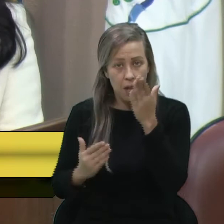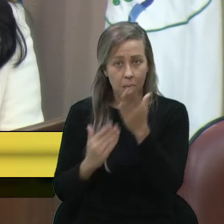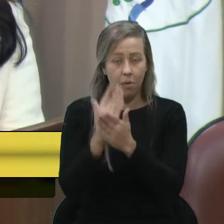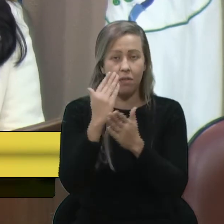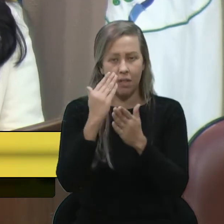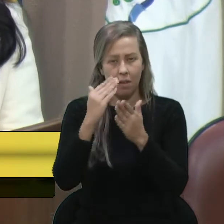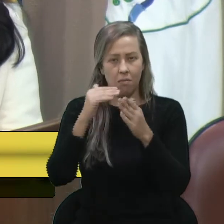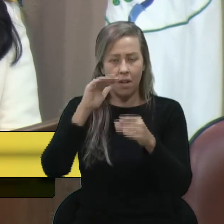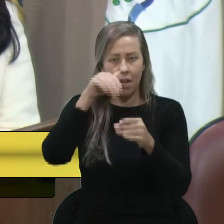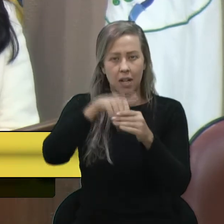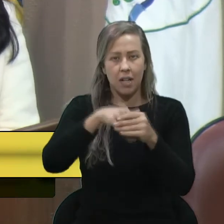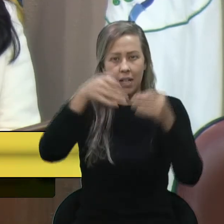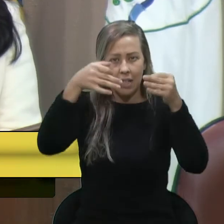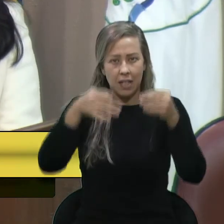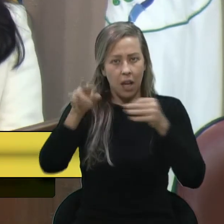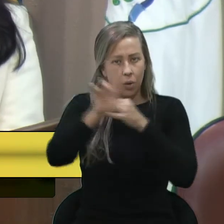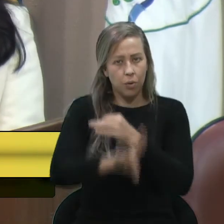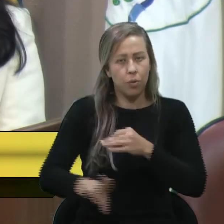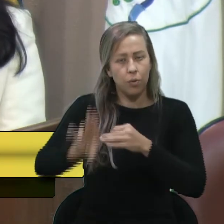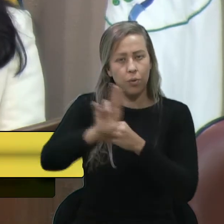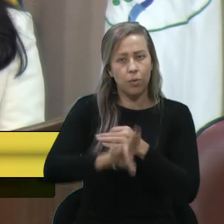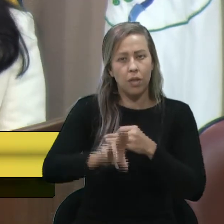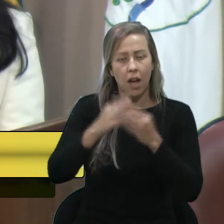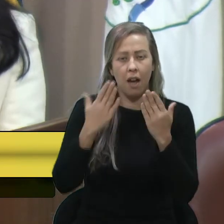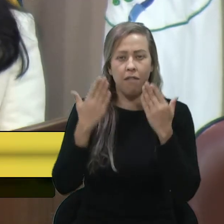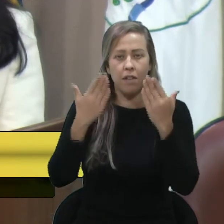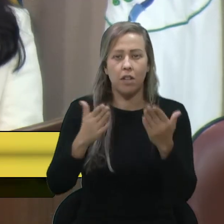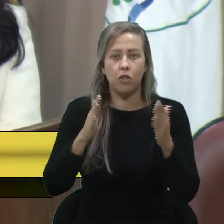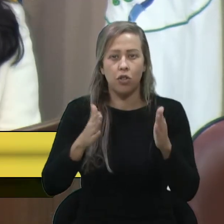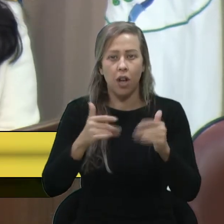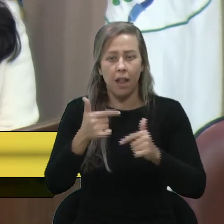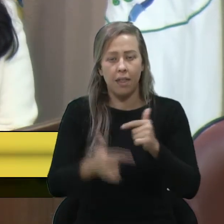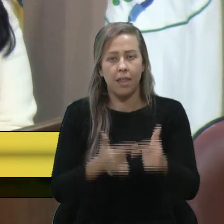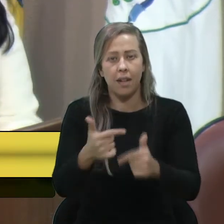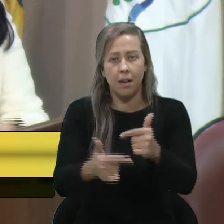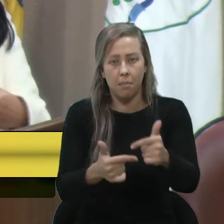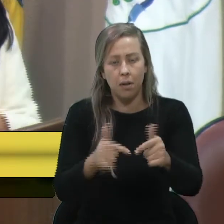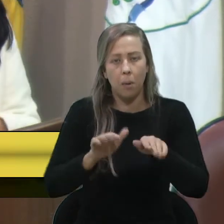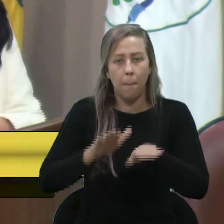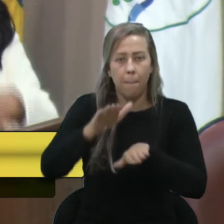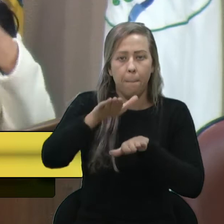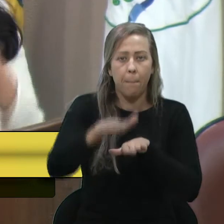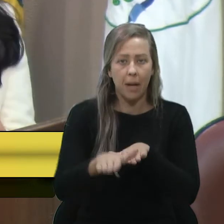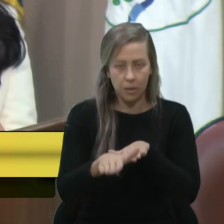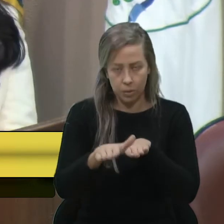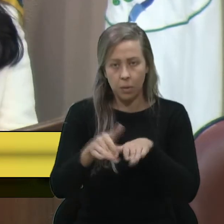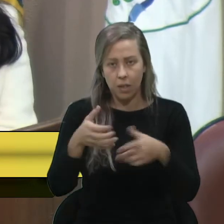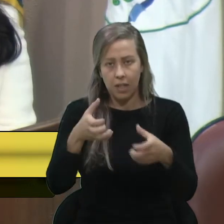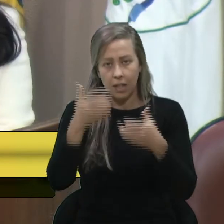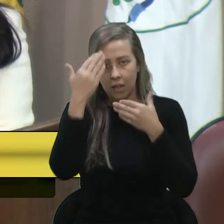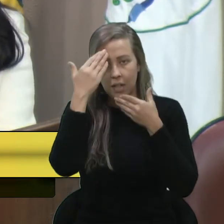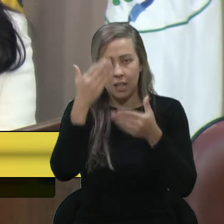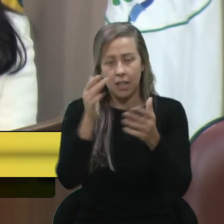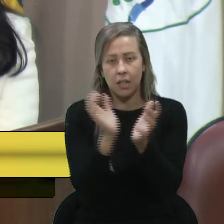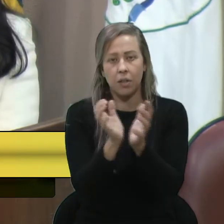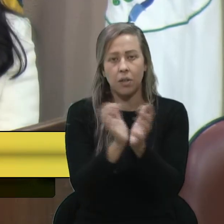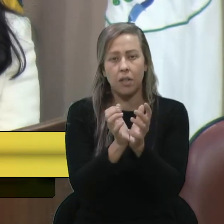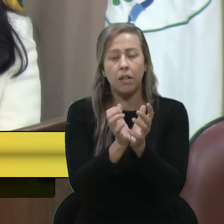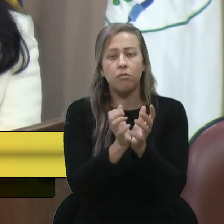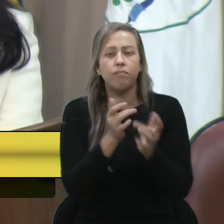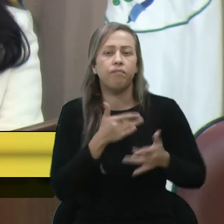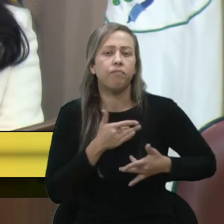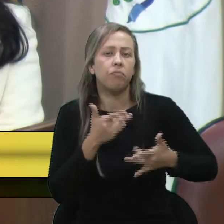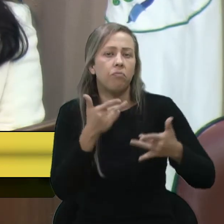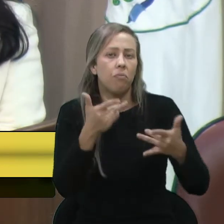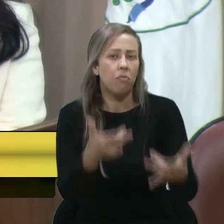plenário, devidamente instalada, a Frente já deu seus primeiros e importantes passos, então, quero agradecer imensamente aos colegas que se ofereceram,